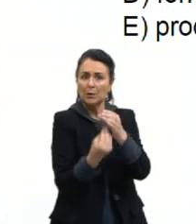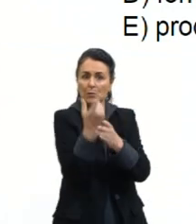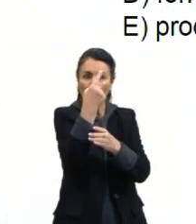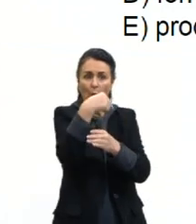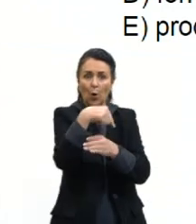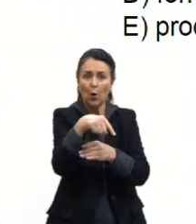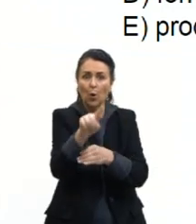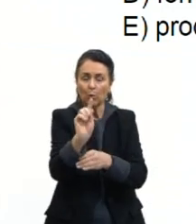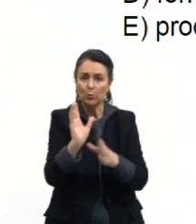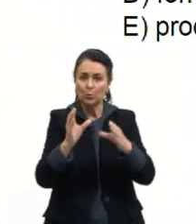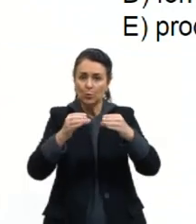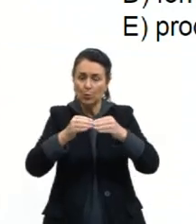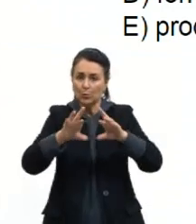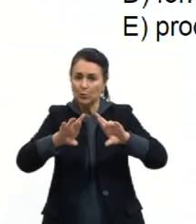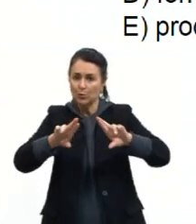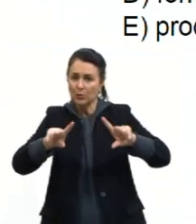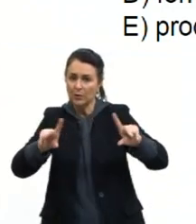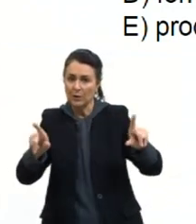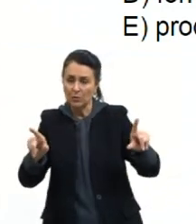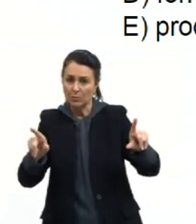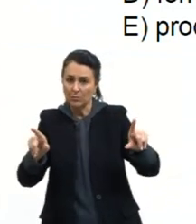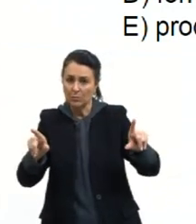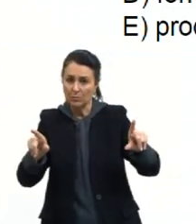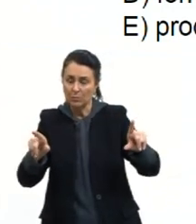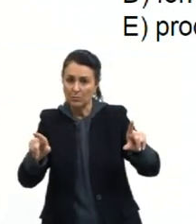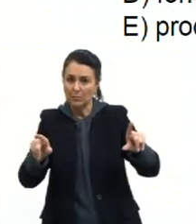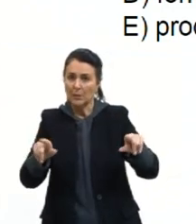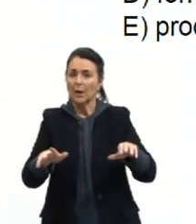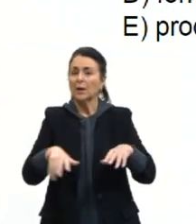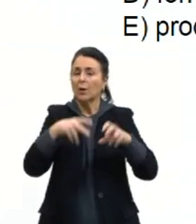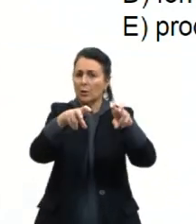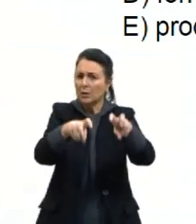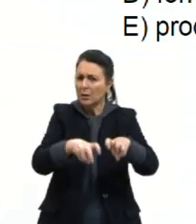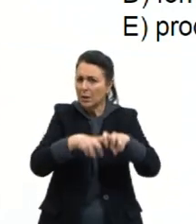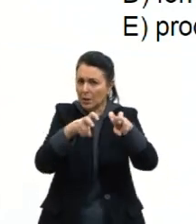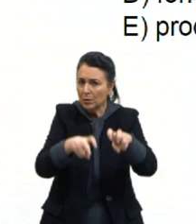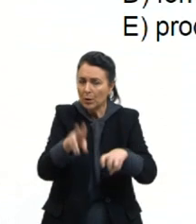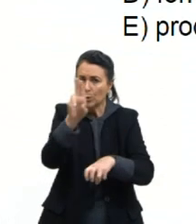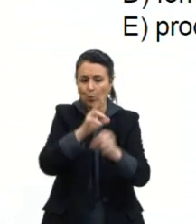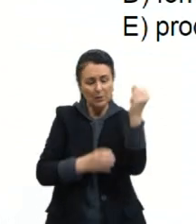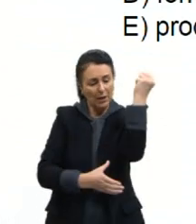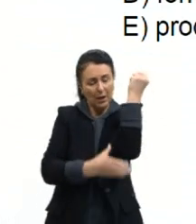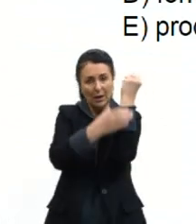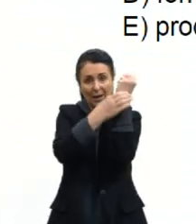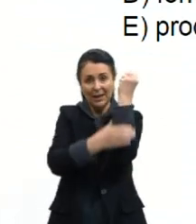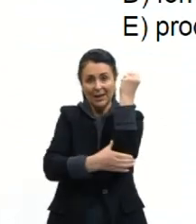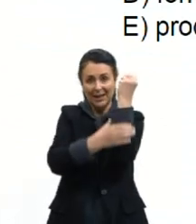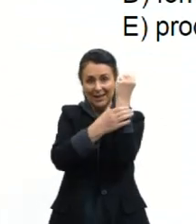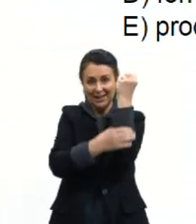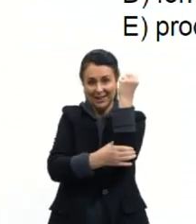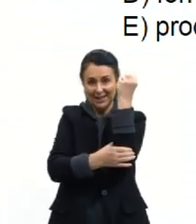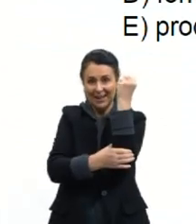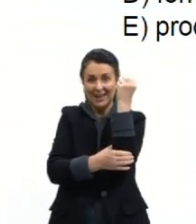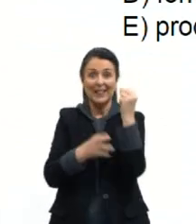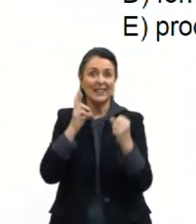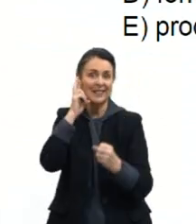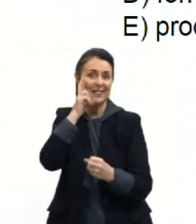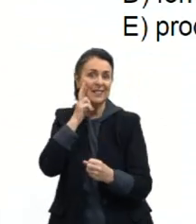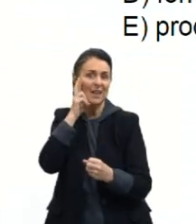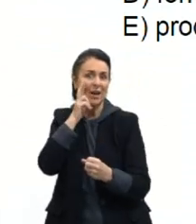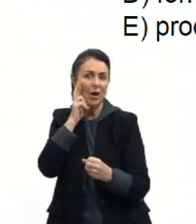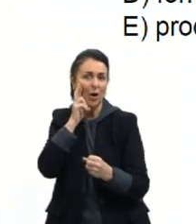gerações. Na floricultura, é comum utilizar o caule das roseiras, para estáquia,